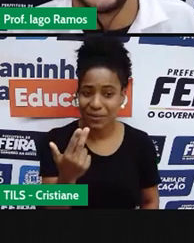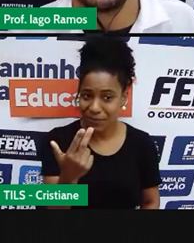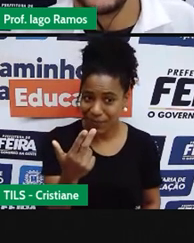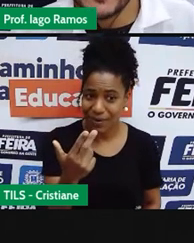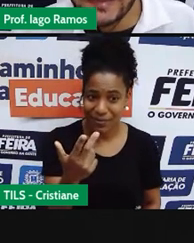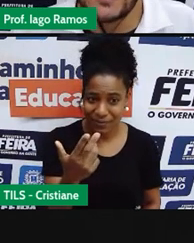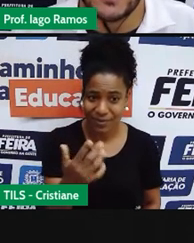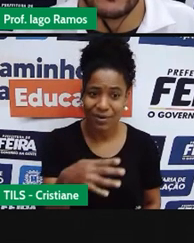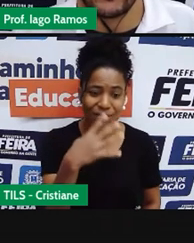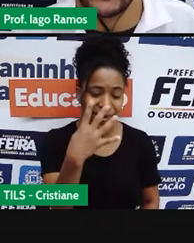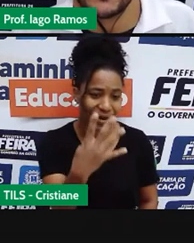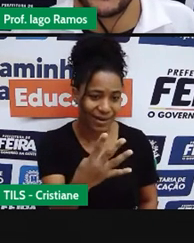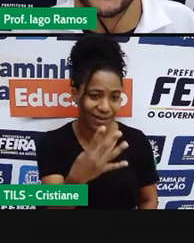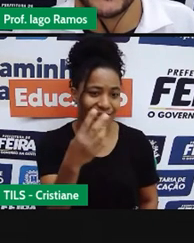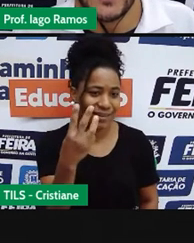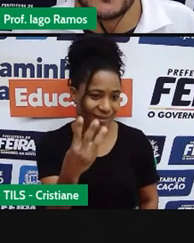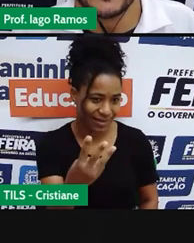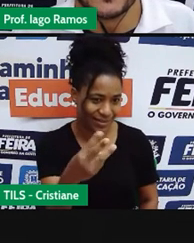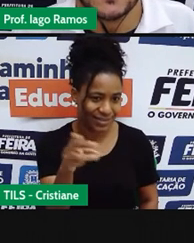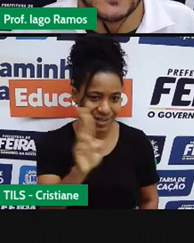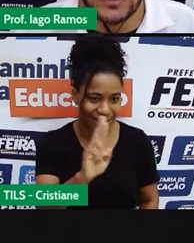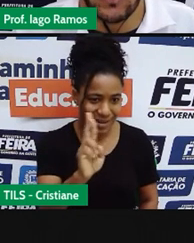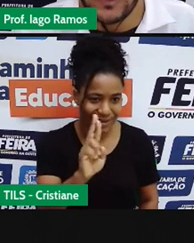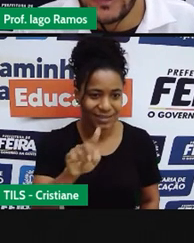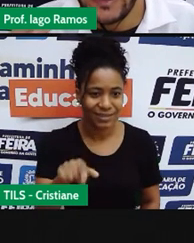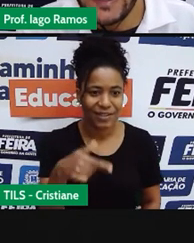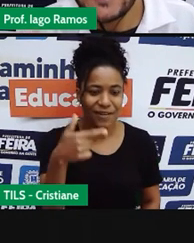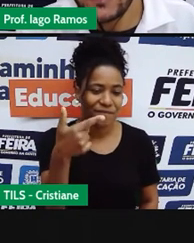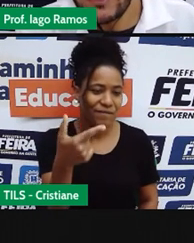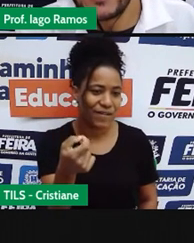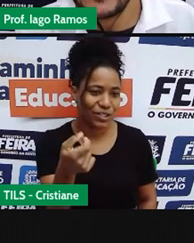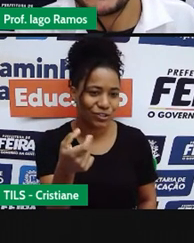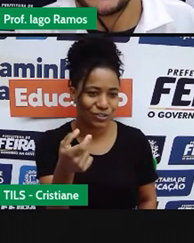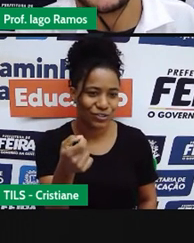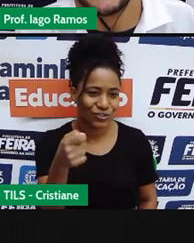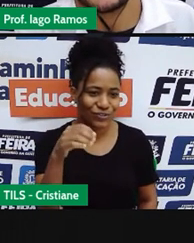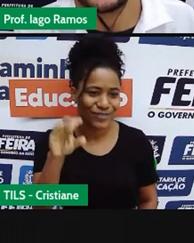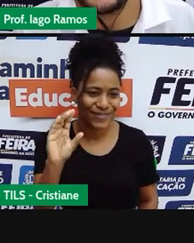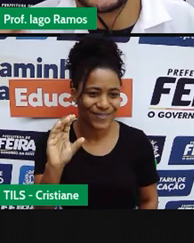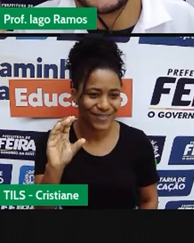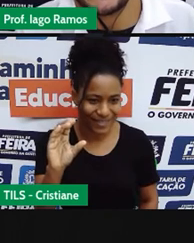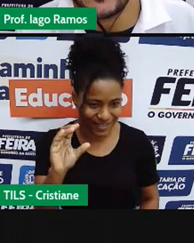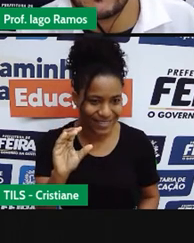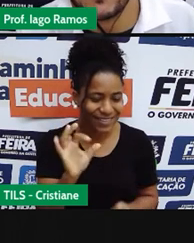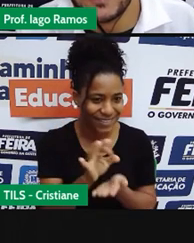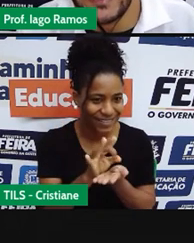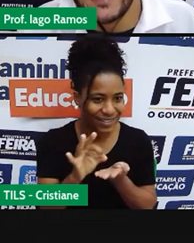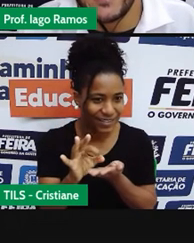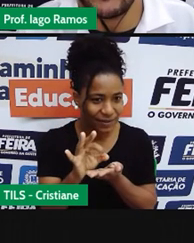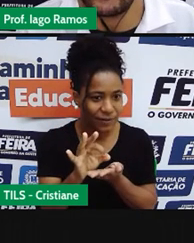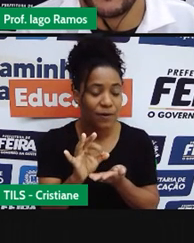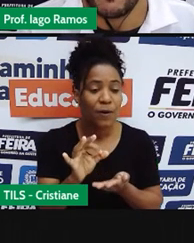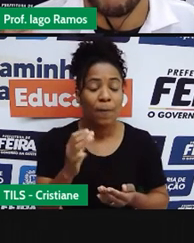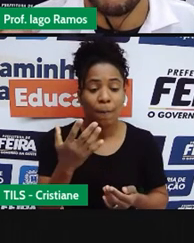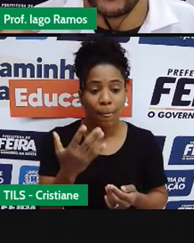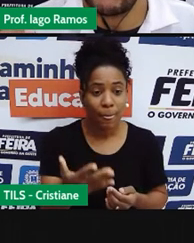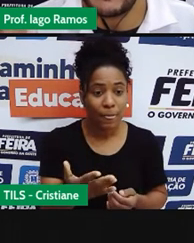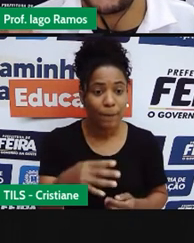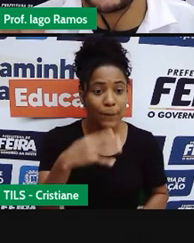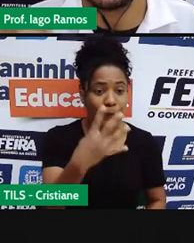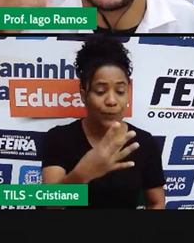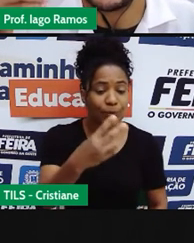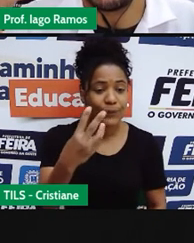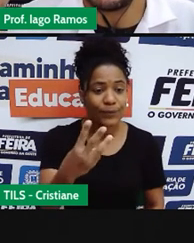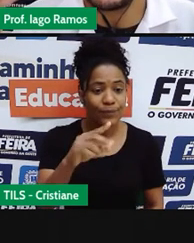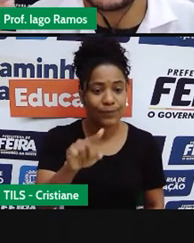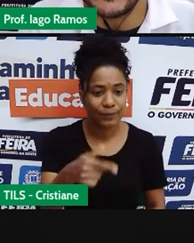e 20 centavos. Tá? Então, esses 43,2 20 centavos é o